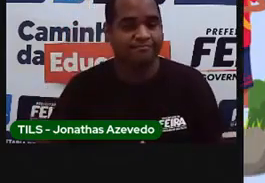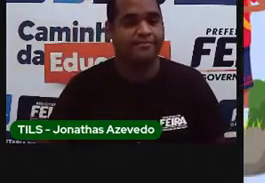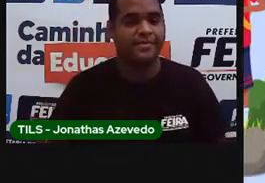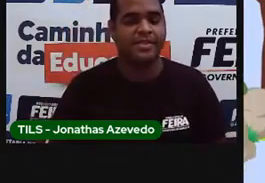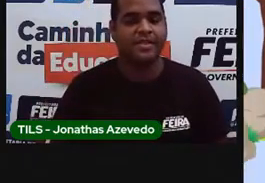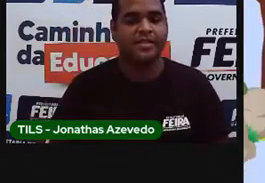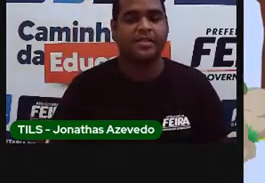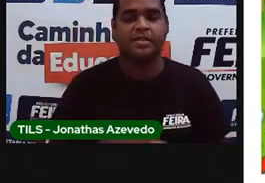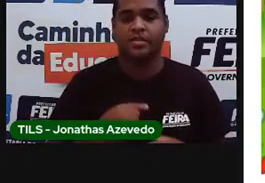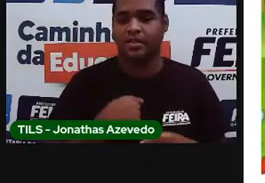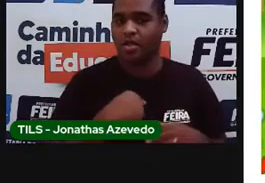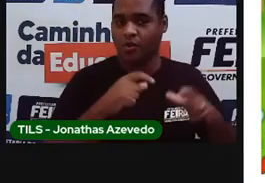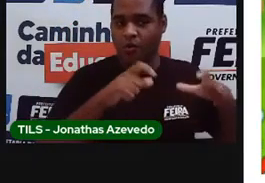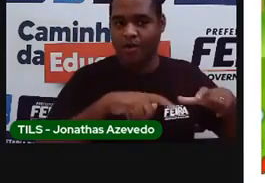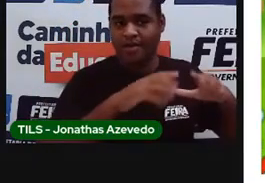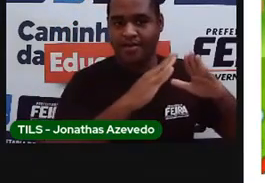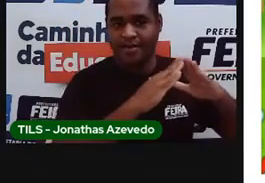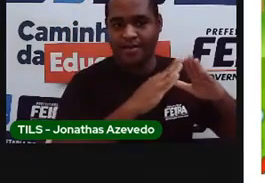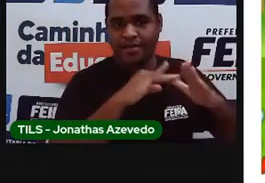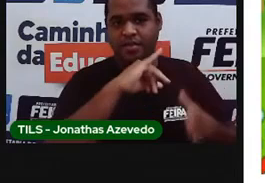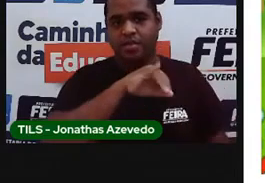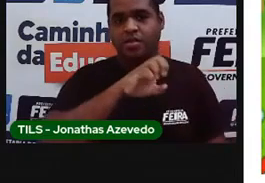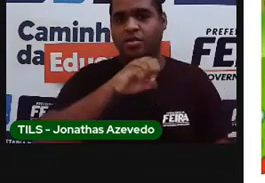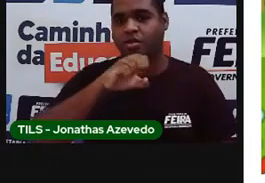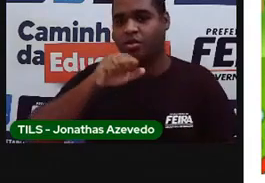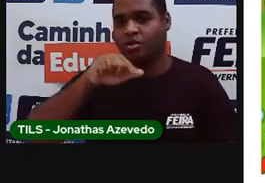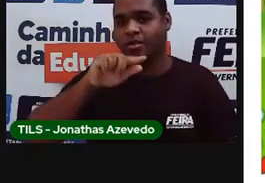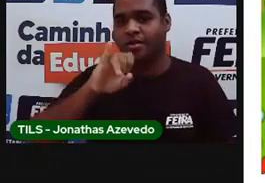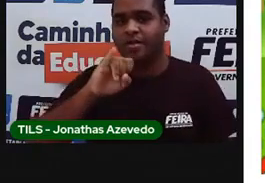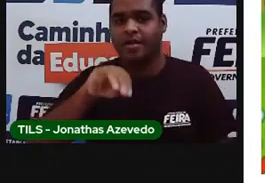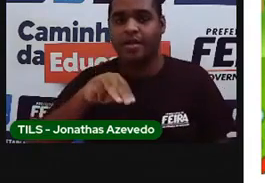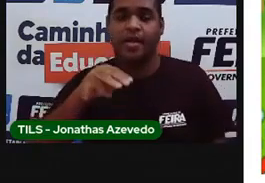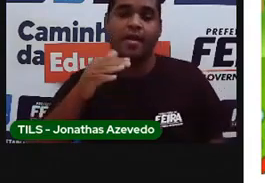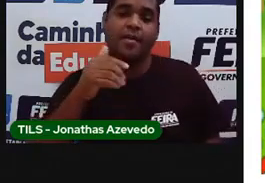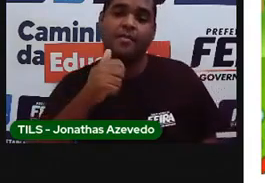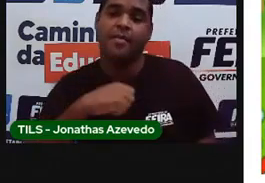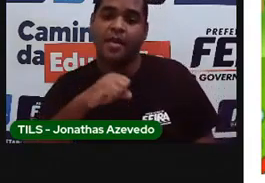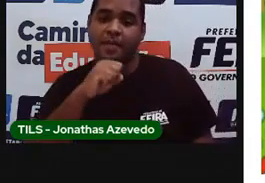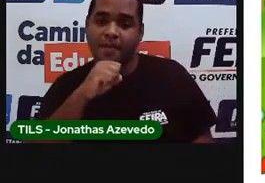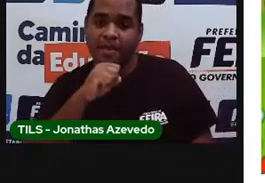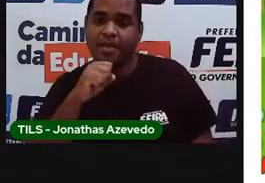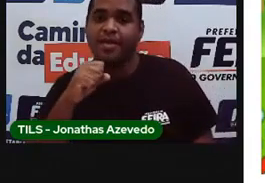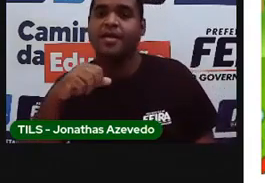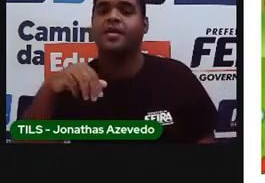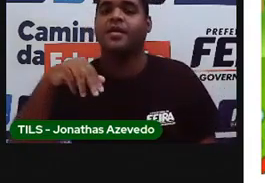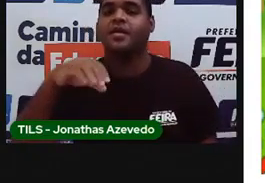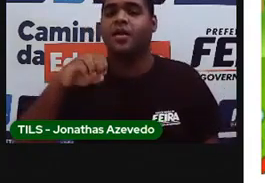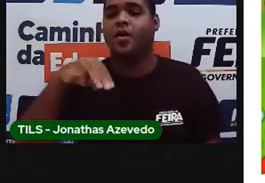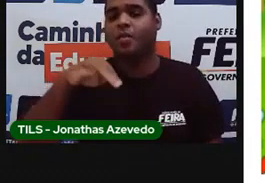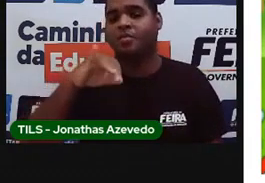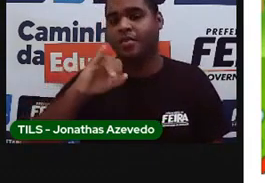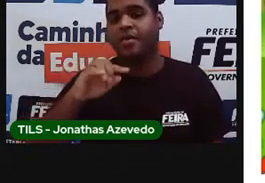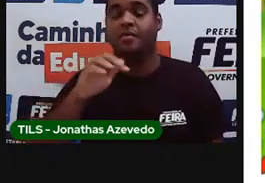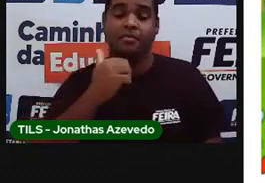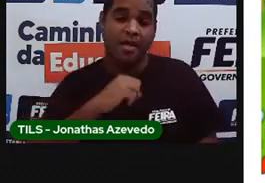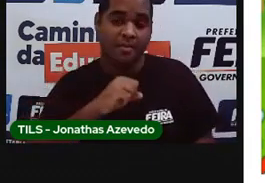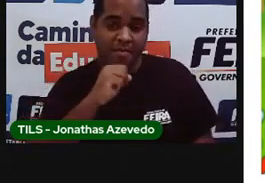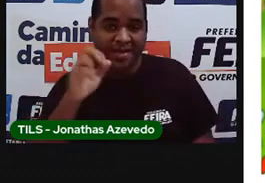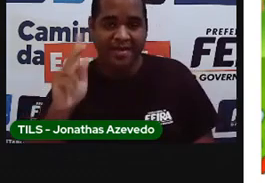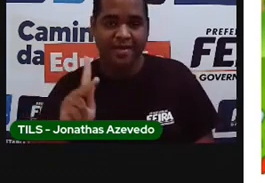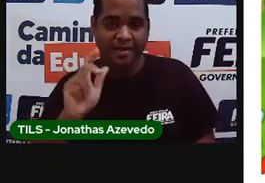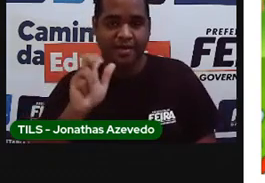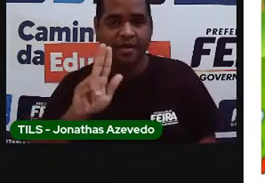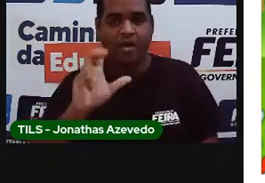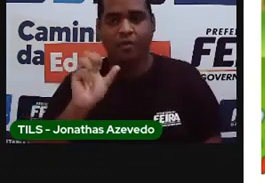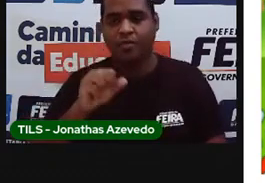Eu moro com o meu pai Joaquim, a minha mãe Naomi e o meu irmão Cauã. Nós temos